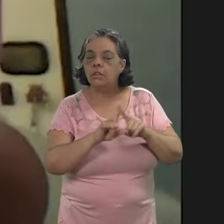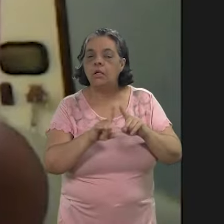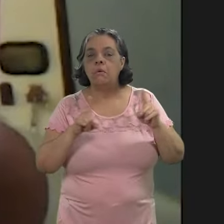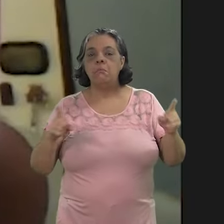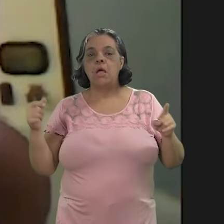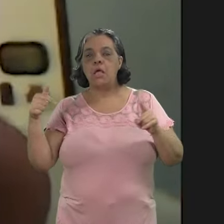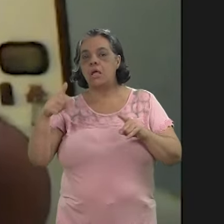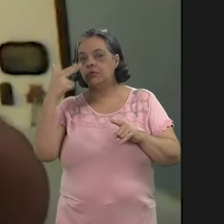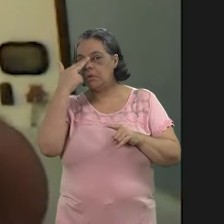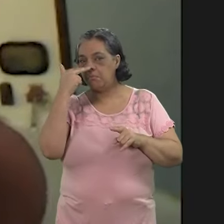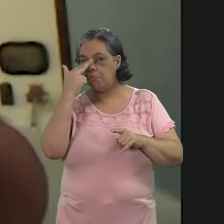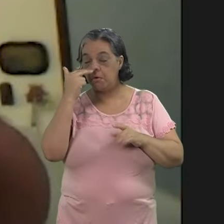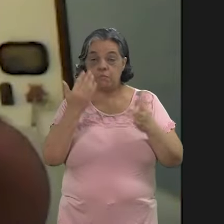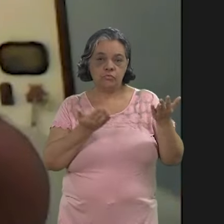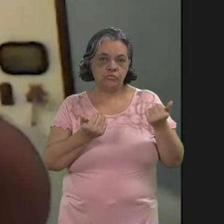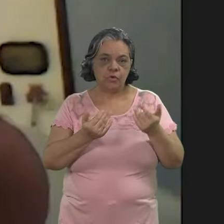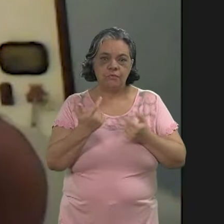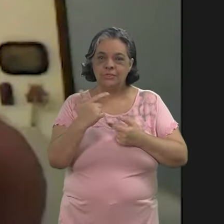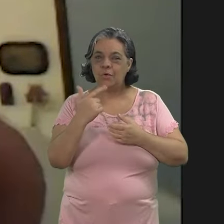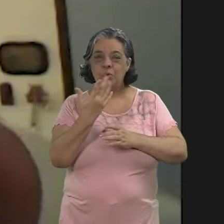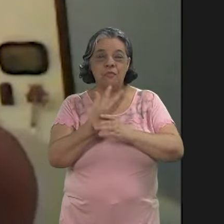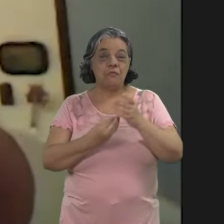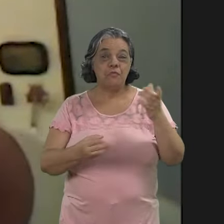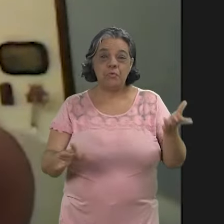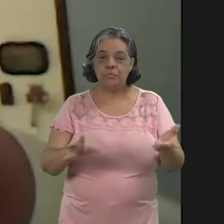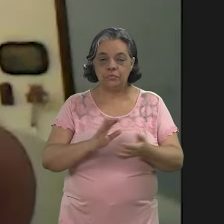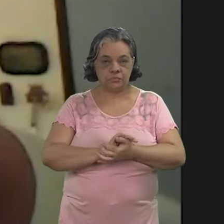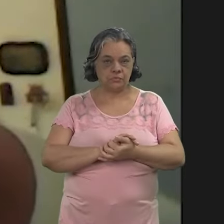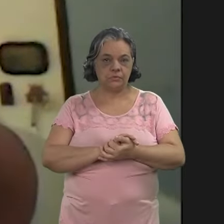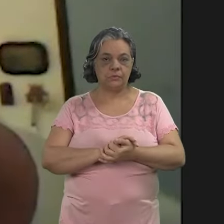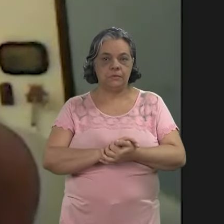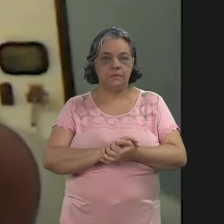mas essa mesma juventude não tem mais filtros.